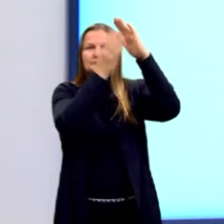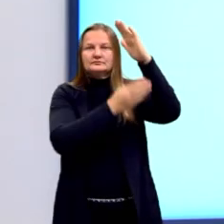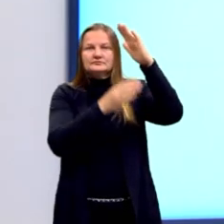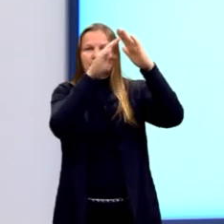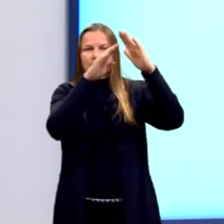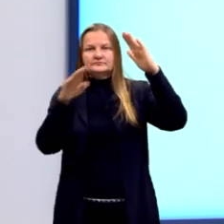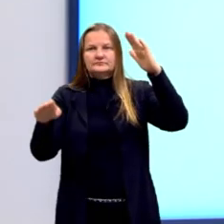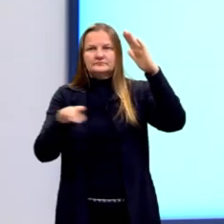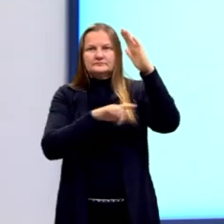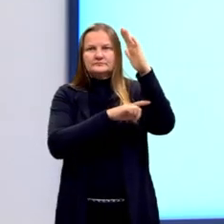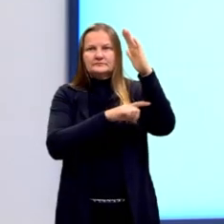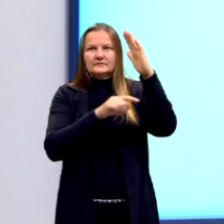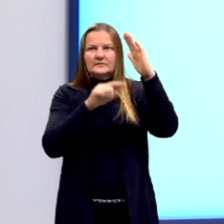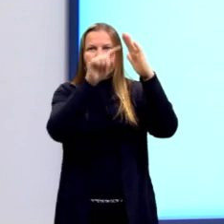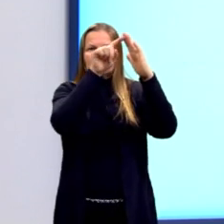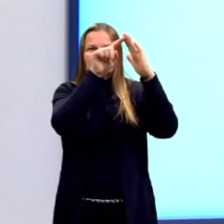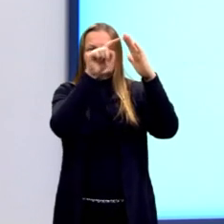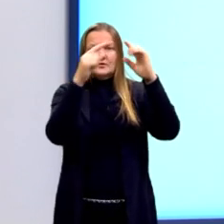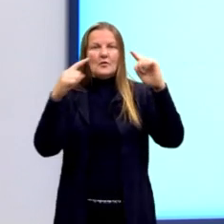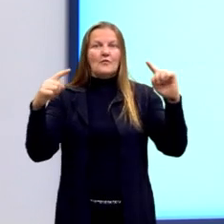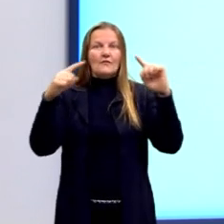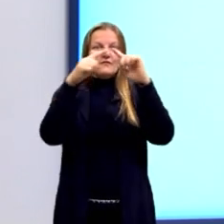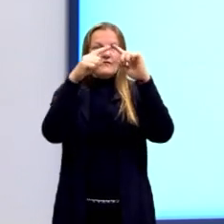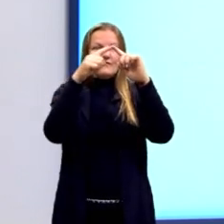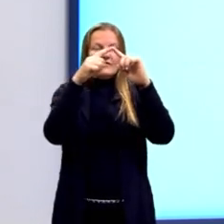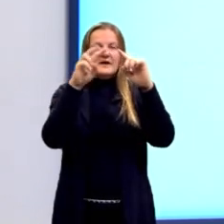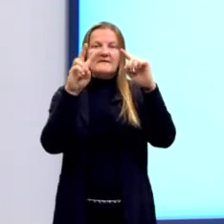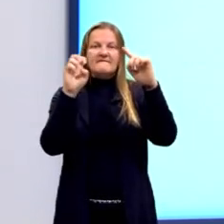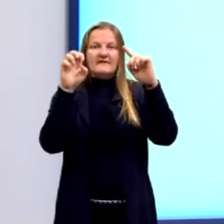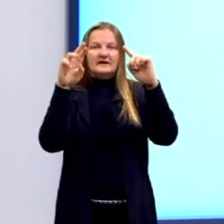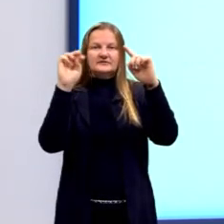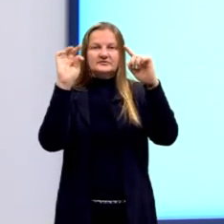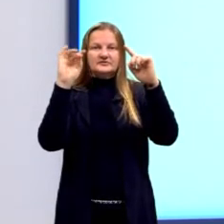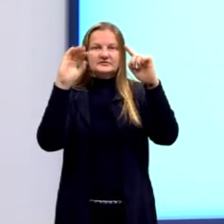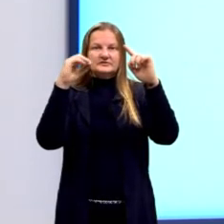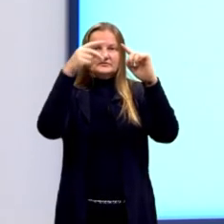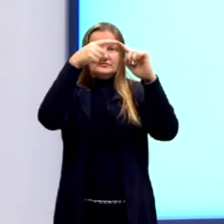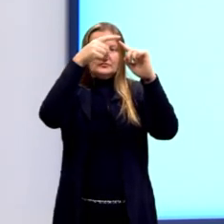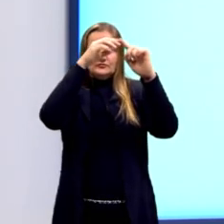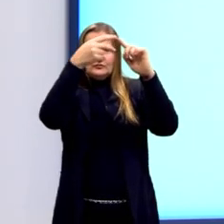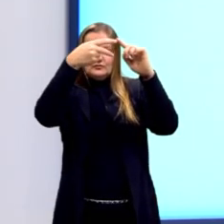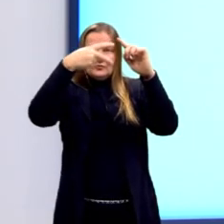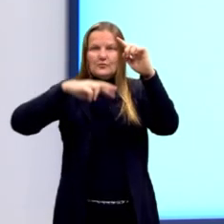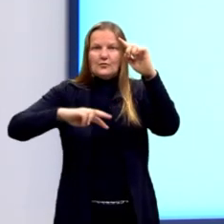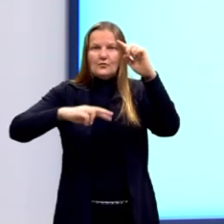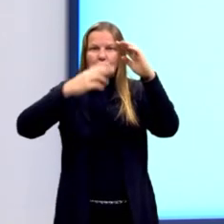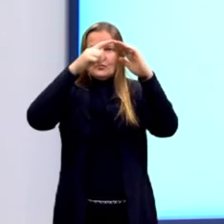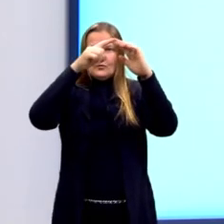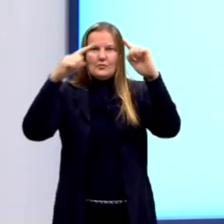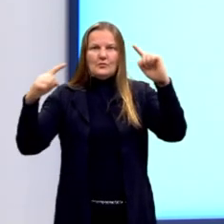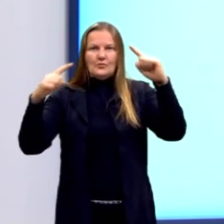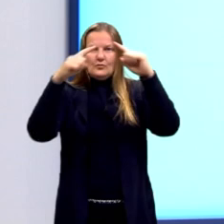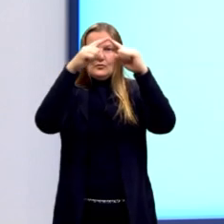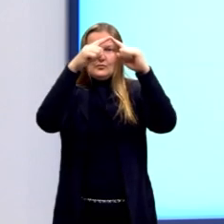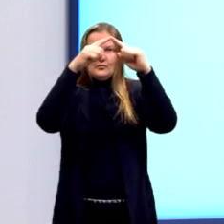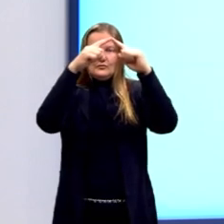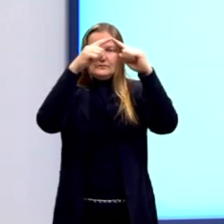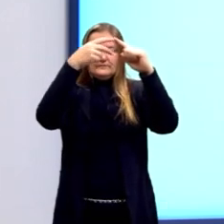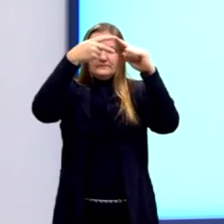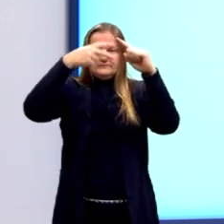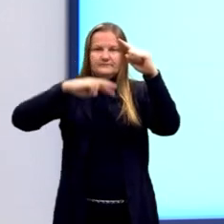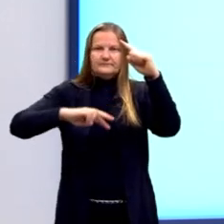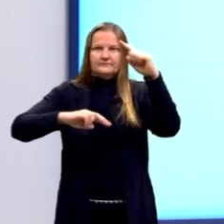de reta que parte de um vértice e corta então o lado oposto a esse vértice. No caso da